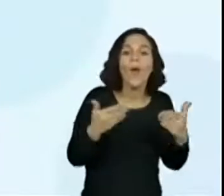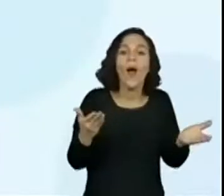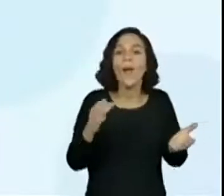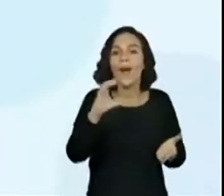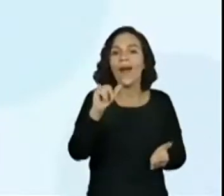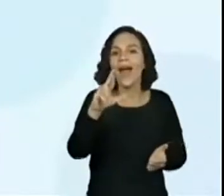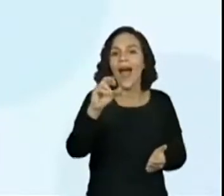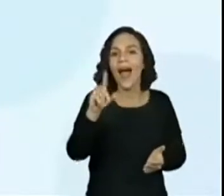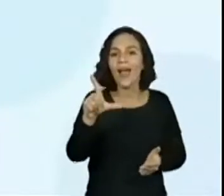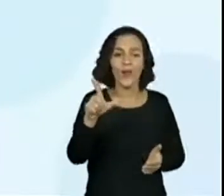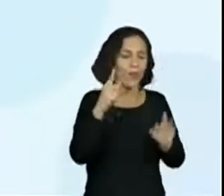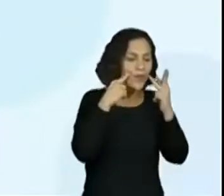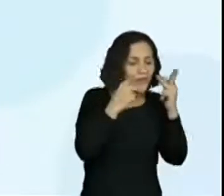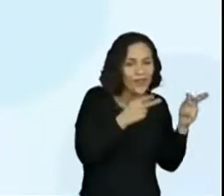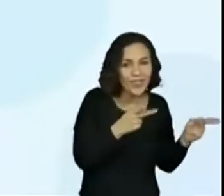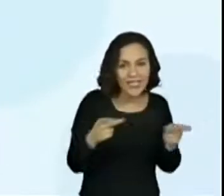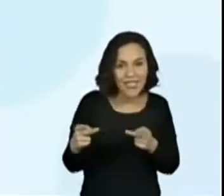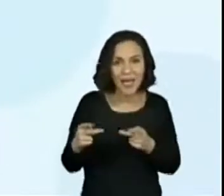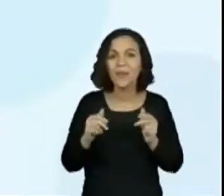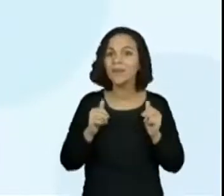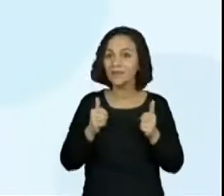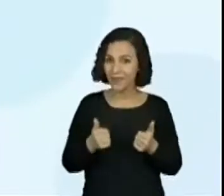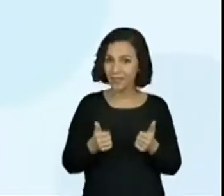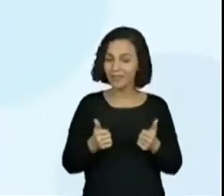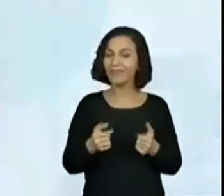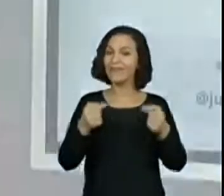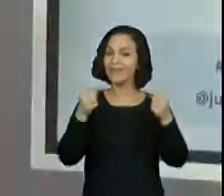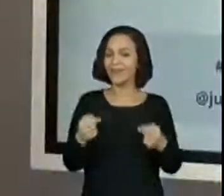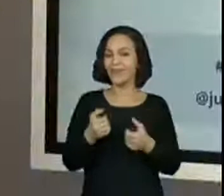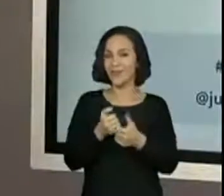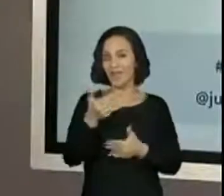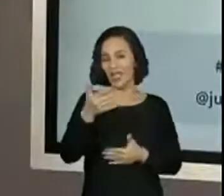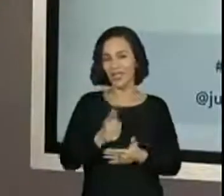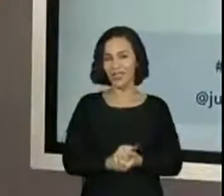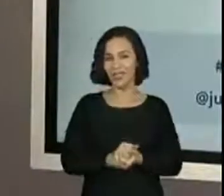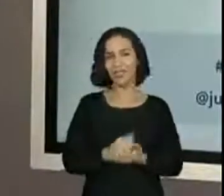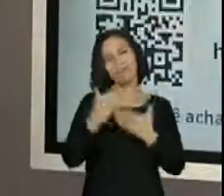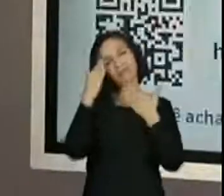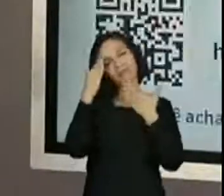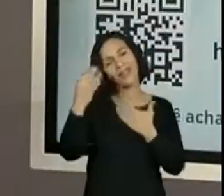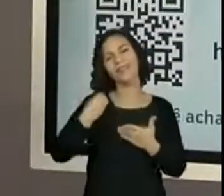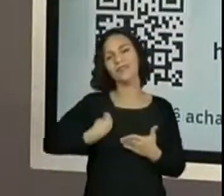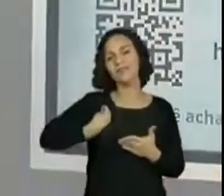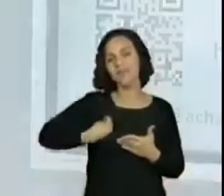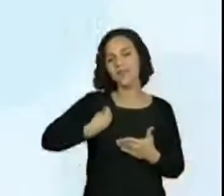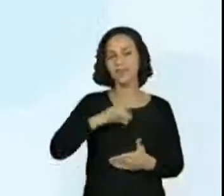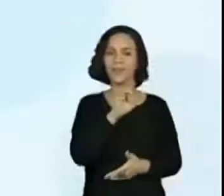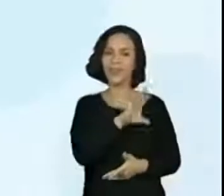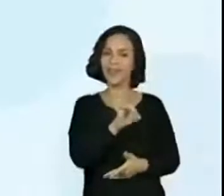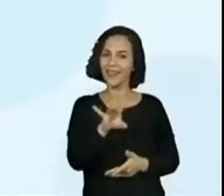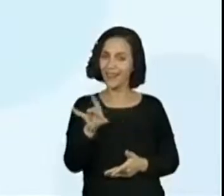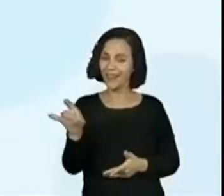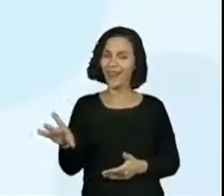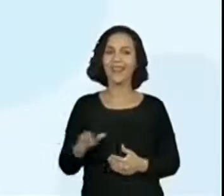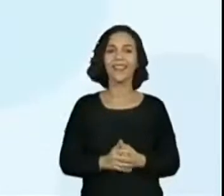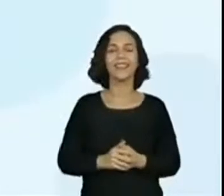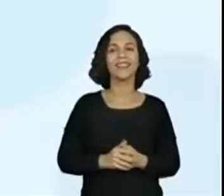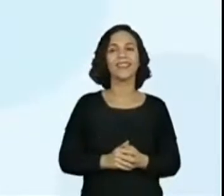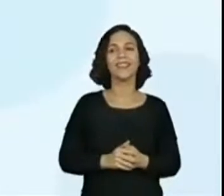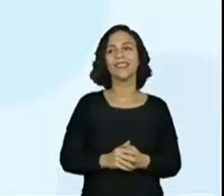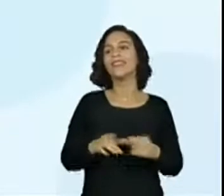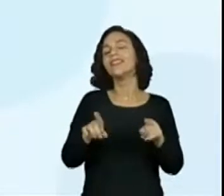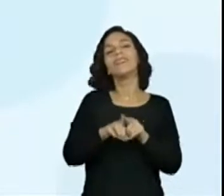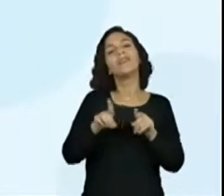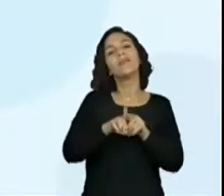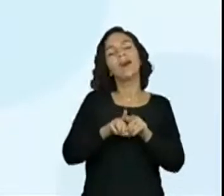visitar aí, tá bom? Desafiem no chat. Muito obrigada pela participação de vocês, a participem